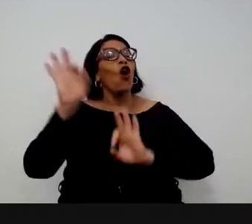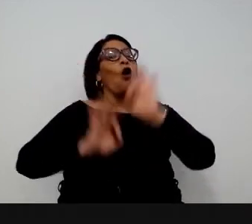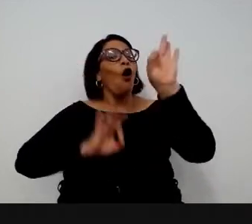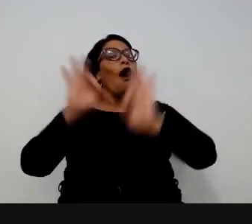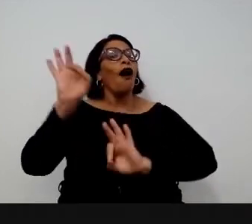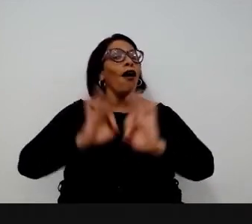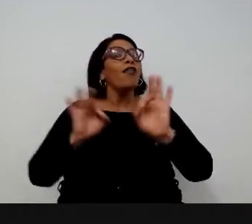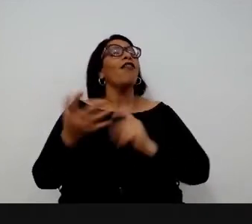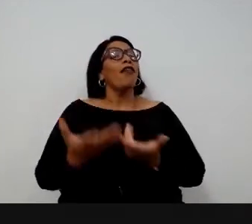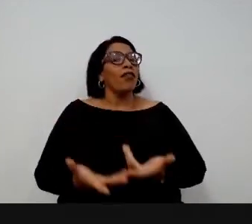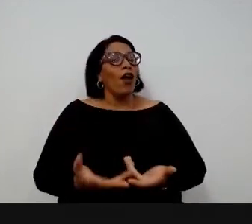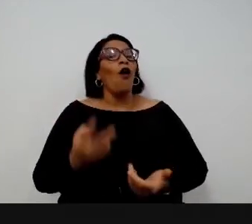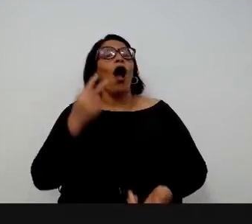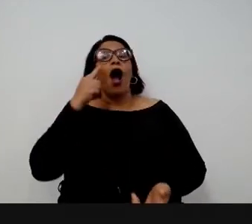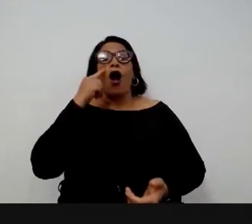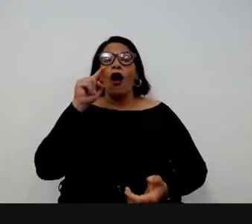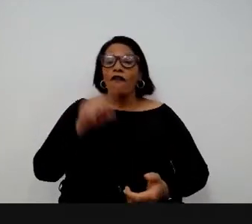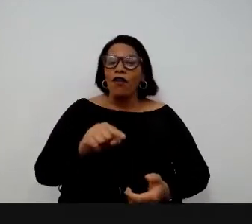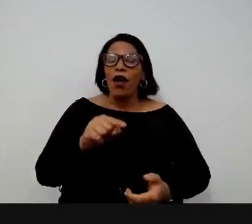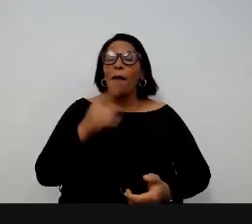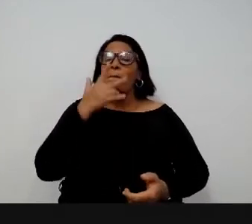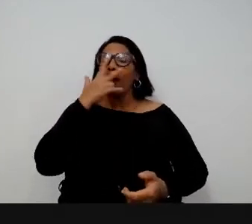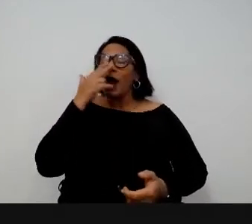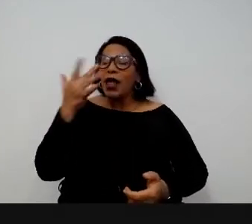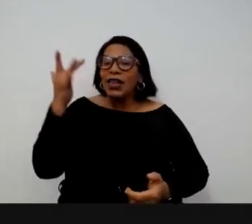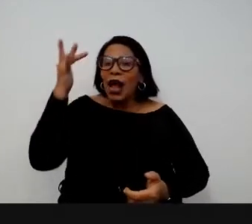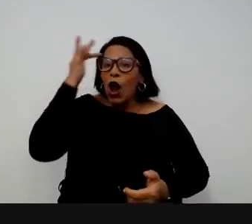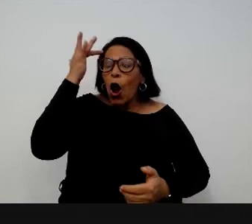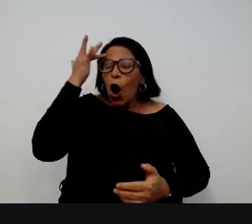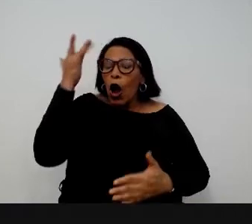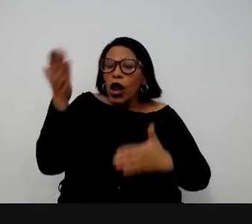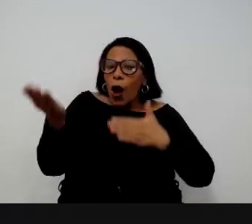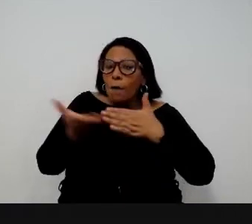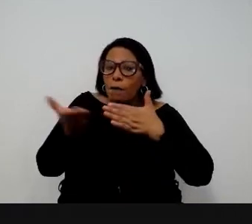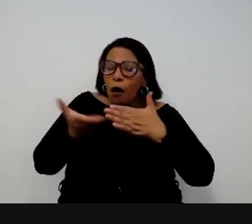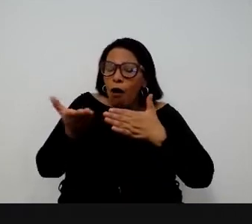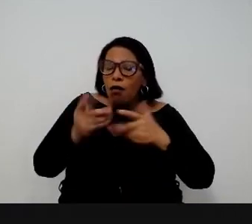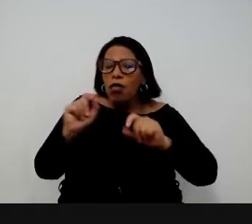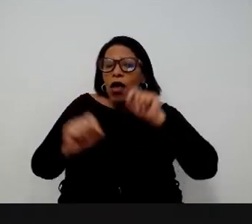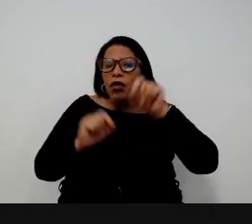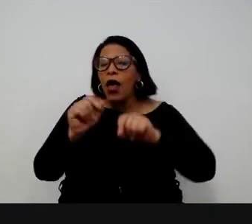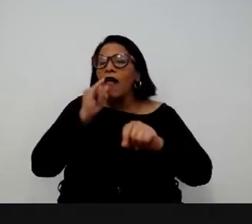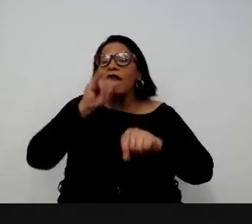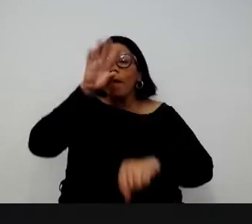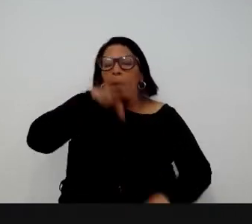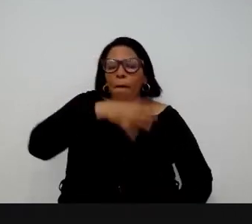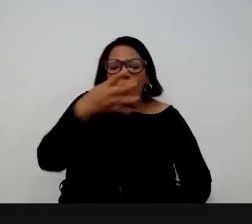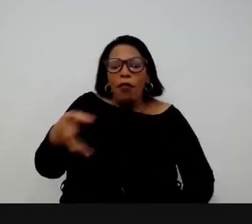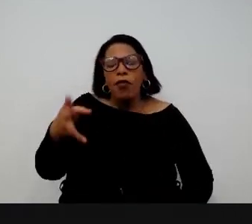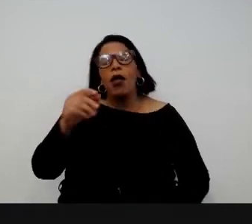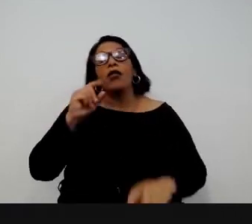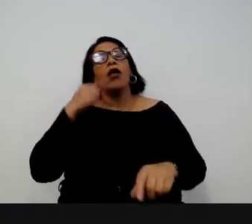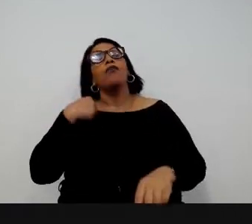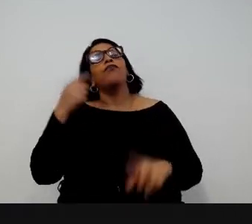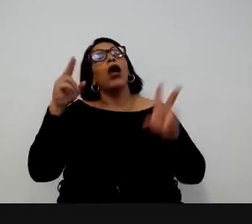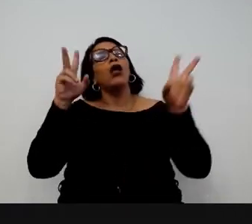E hoje, quando a gente olha para a legibilidade moderna, quando a gente vem para as nossas planilhas de Excel, para os nossos sistemas,